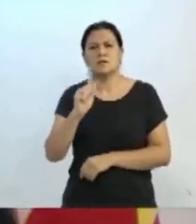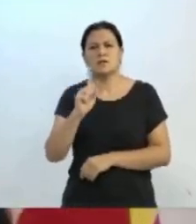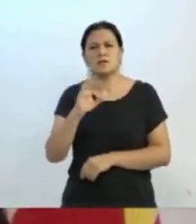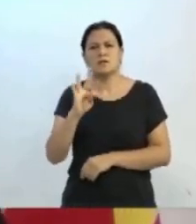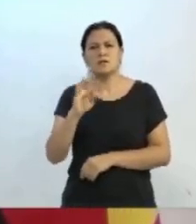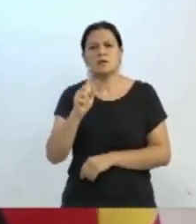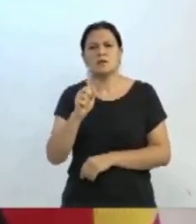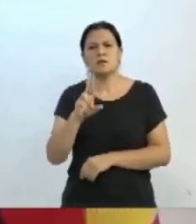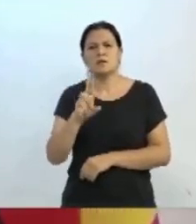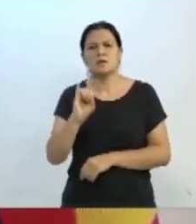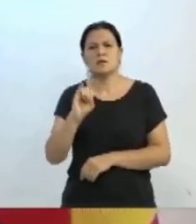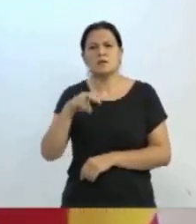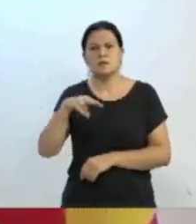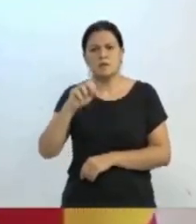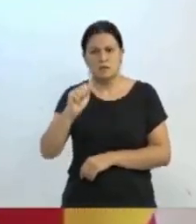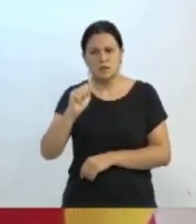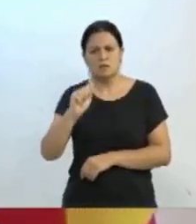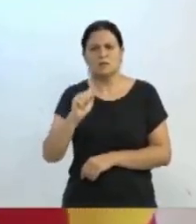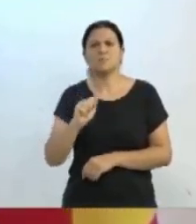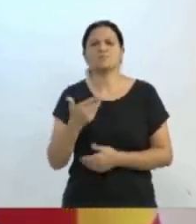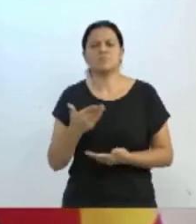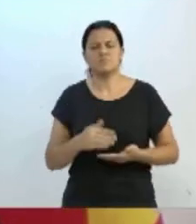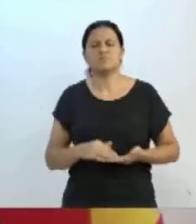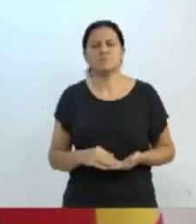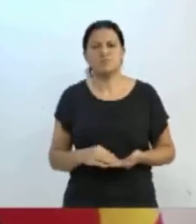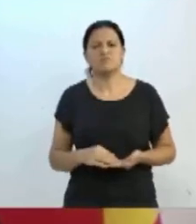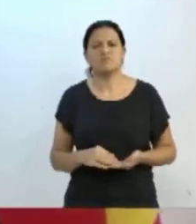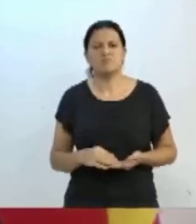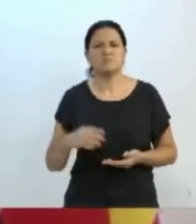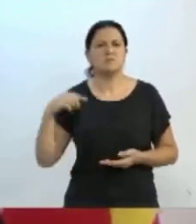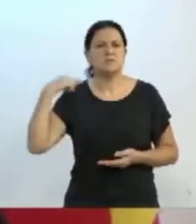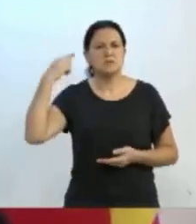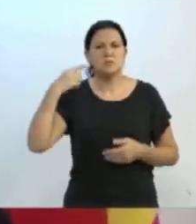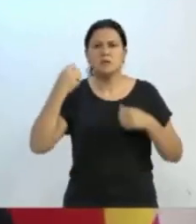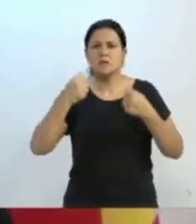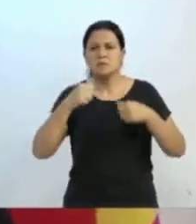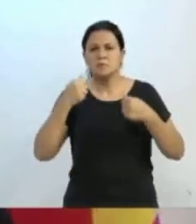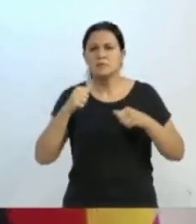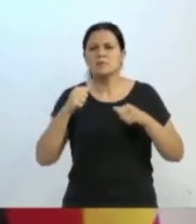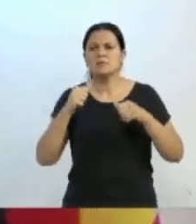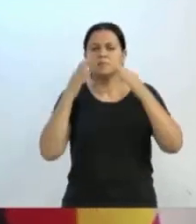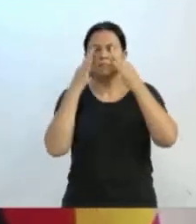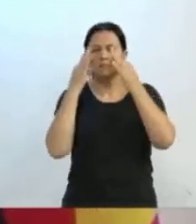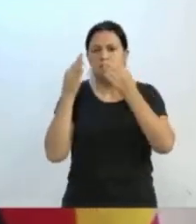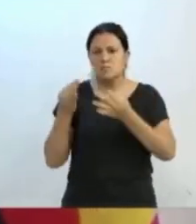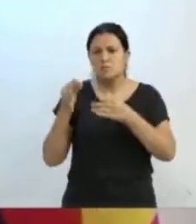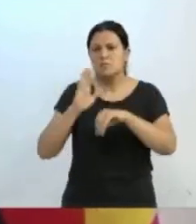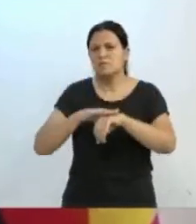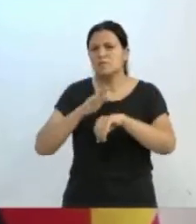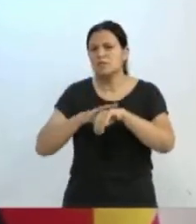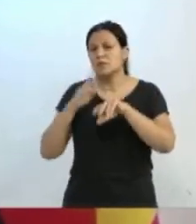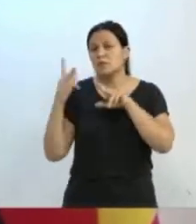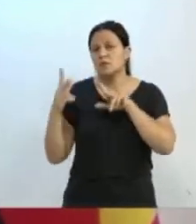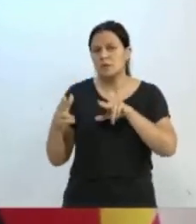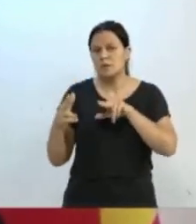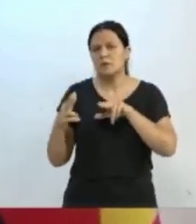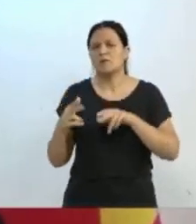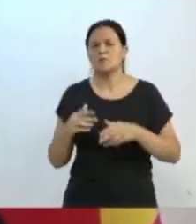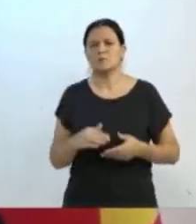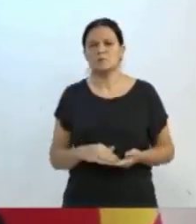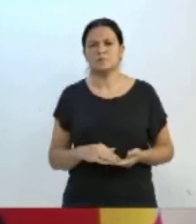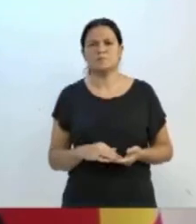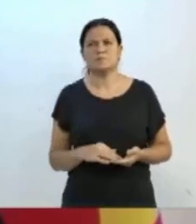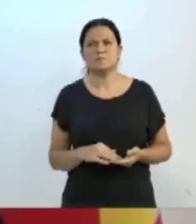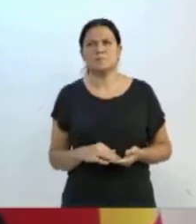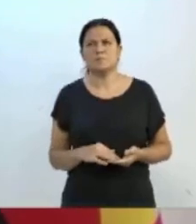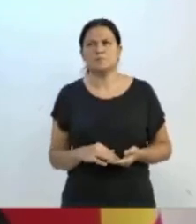a ser seguido pelos demais deputados, que também devam estar fazendo esse tipo de gesto, principalmente para a nossa cidade.